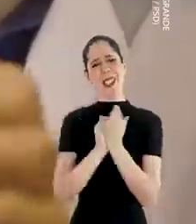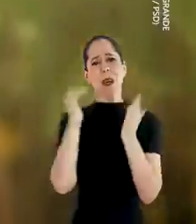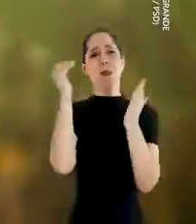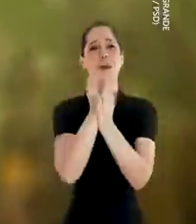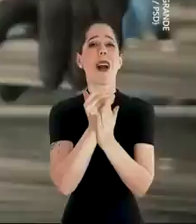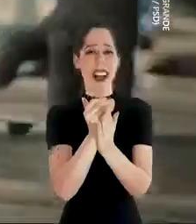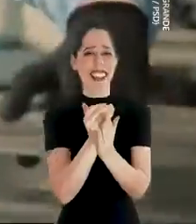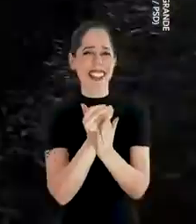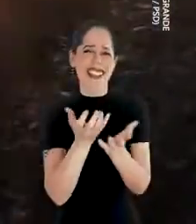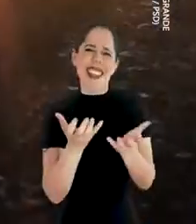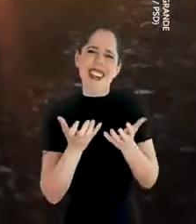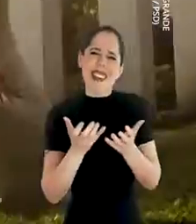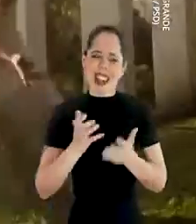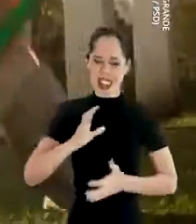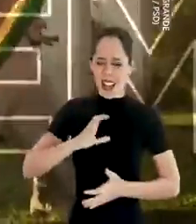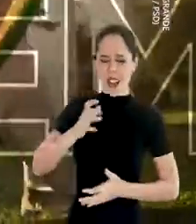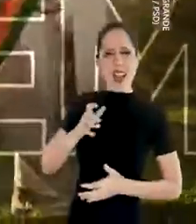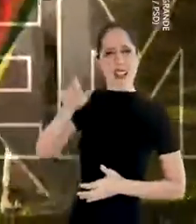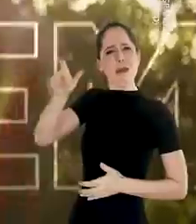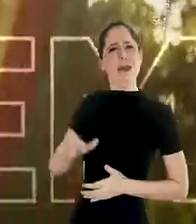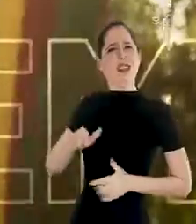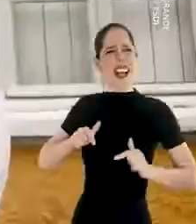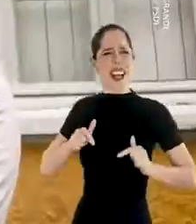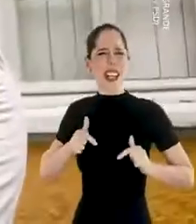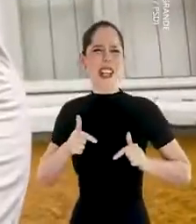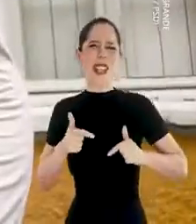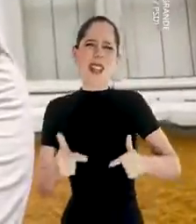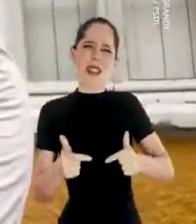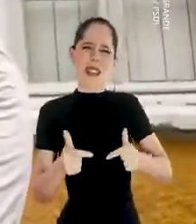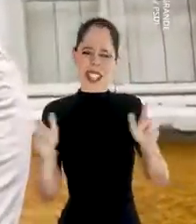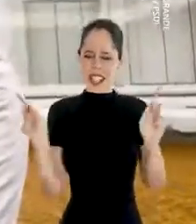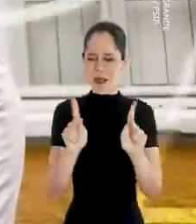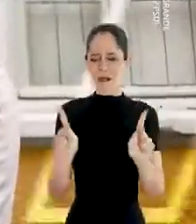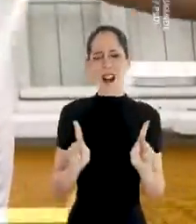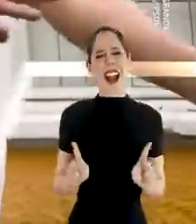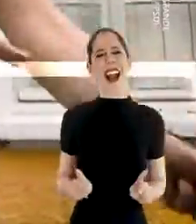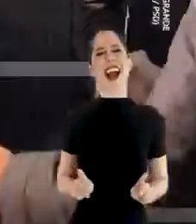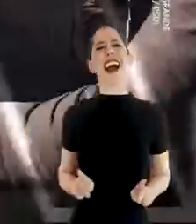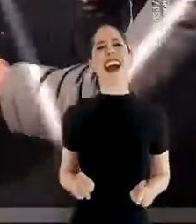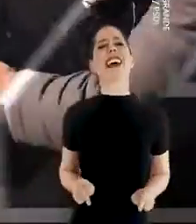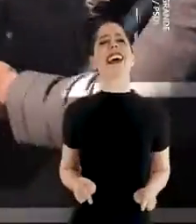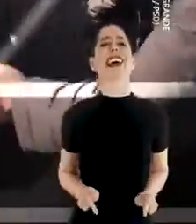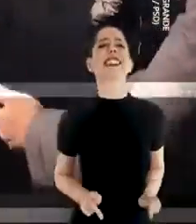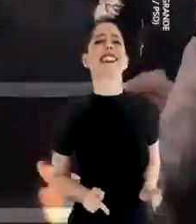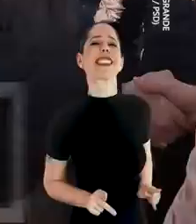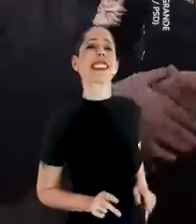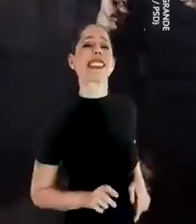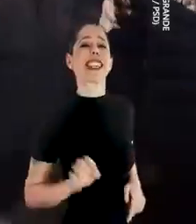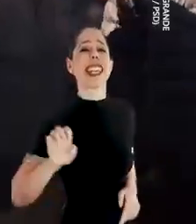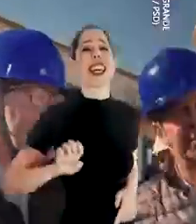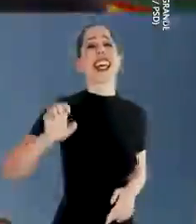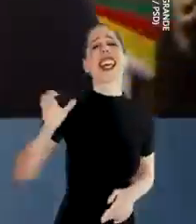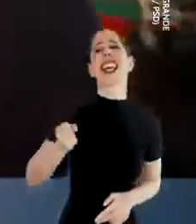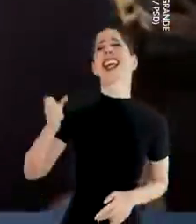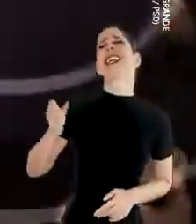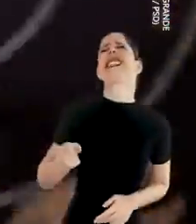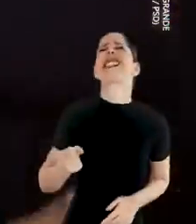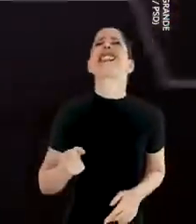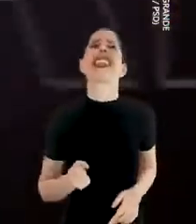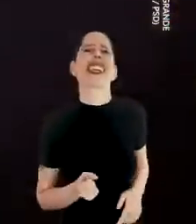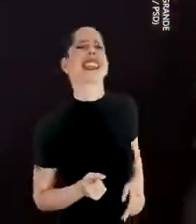pode fazer mais. Eu quero a coragem de quem luta pela paz.